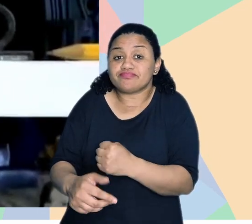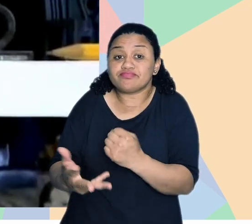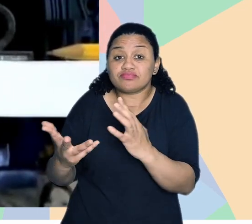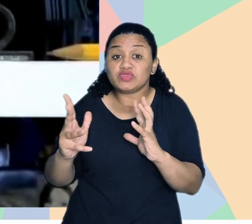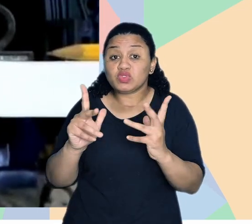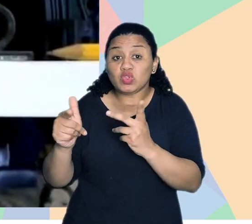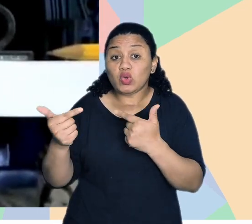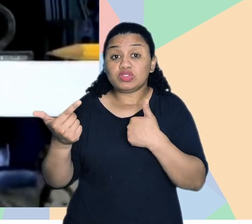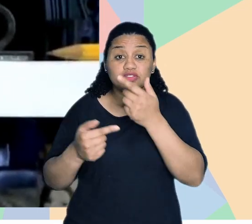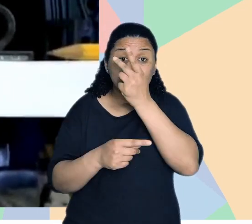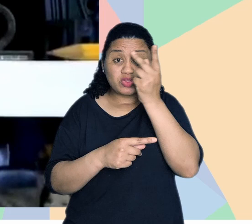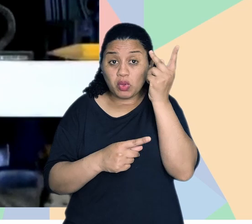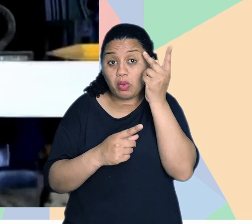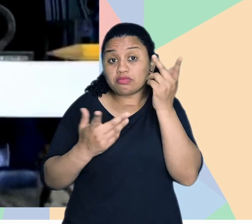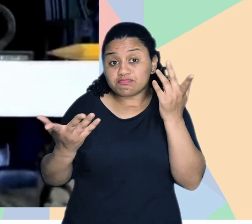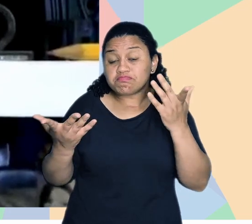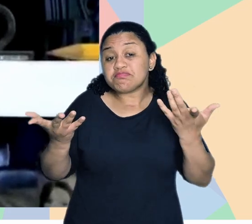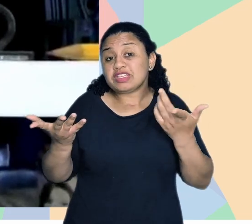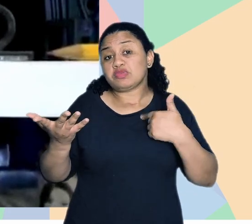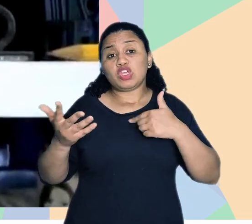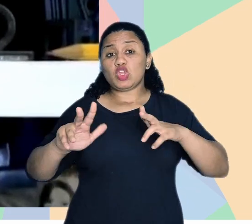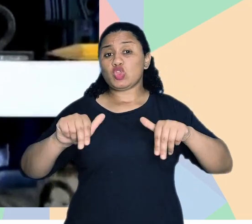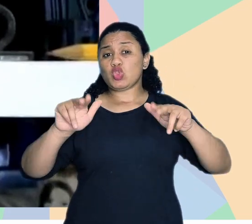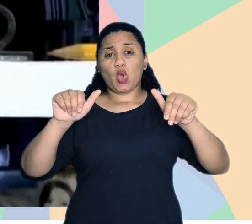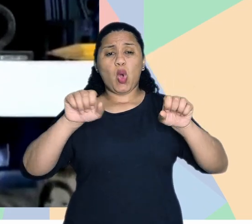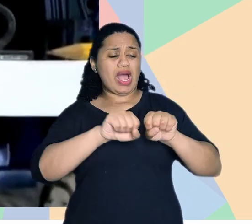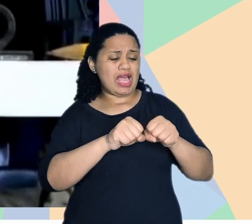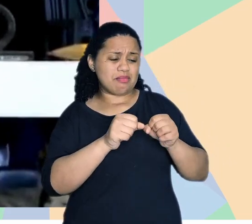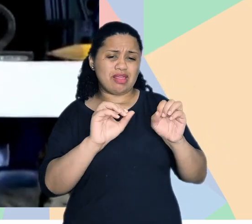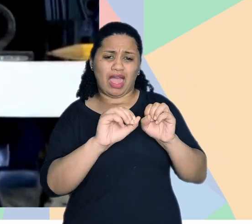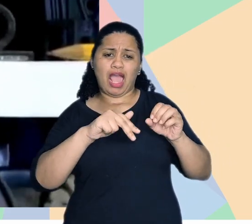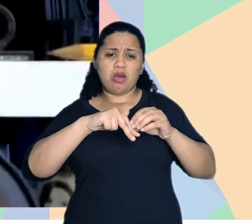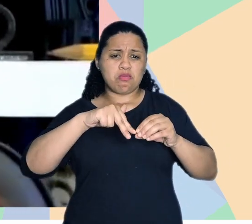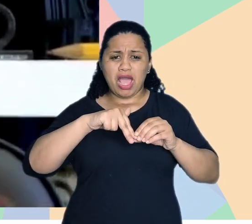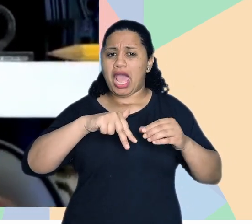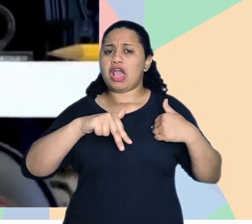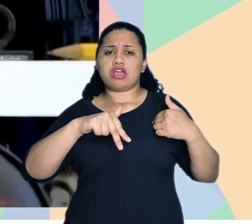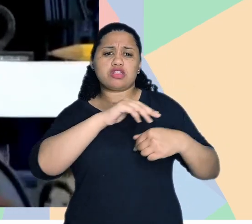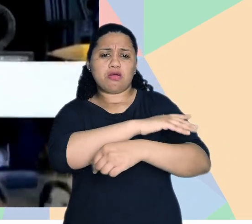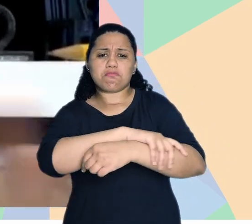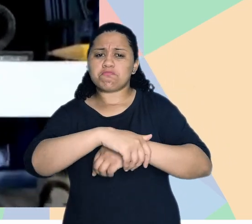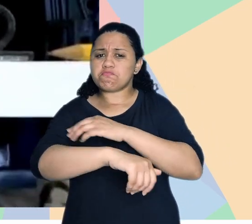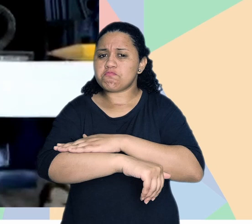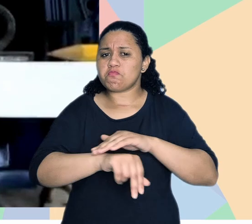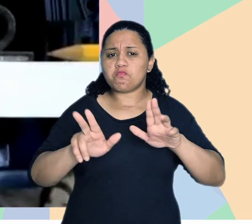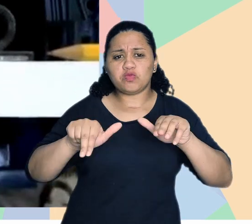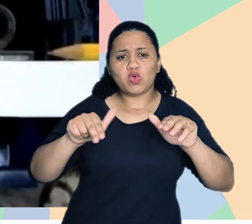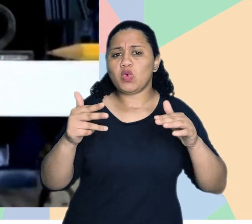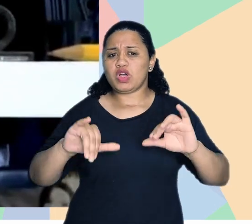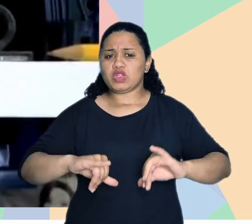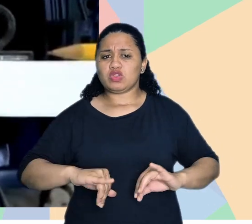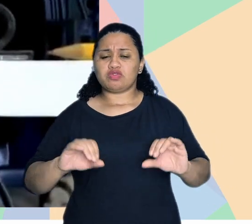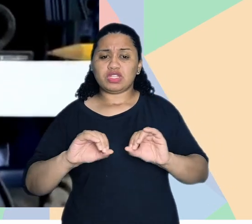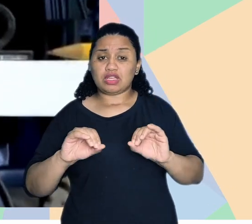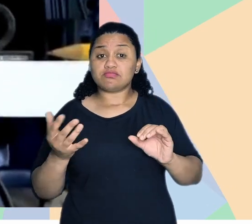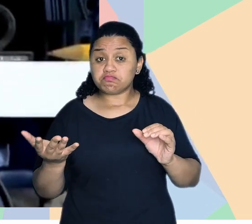em potencial. E mesmo que a gente não sofra nada disso a vida inteira, né? Nunca quebrei nada, nunca sofri nada, tudo